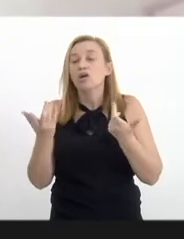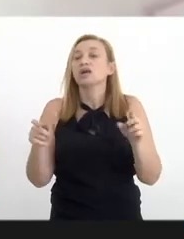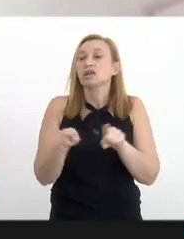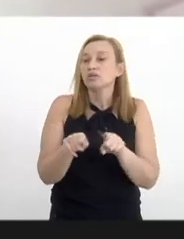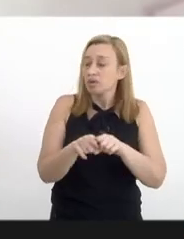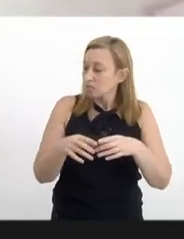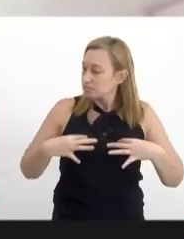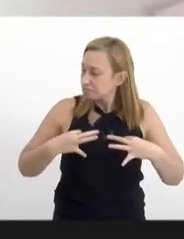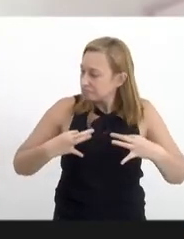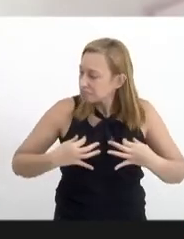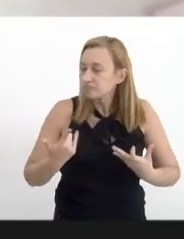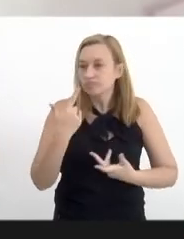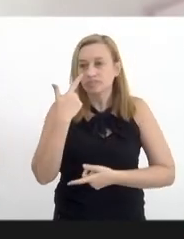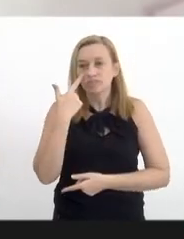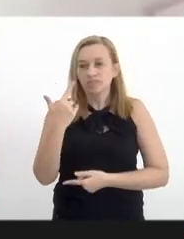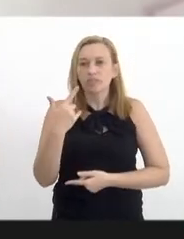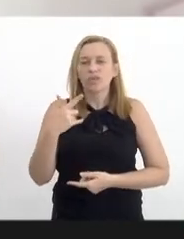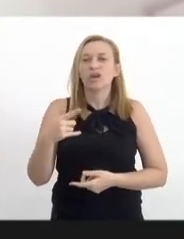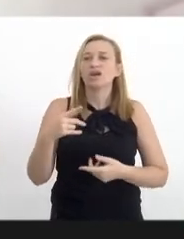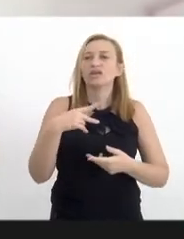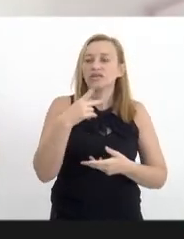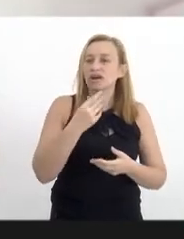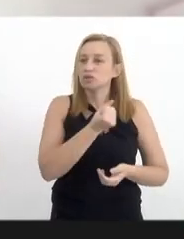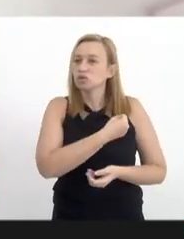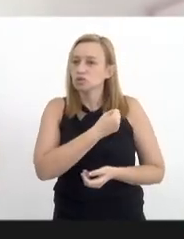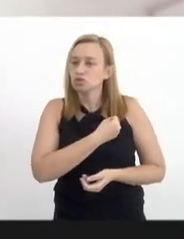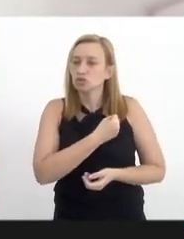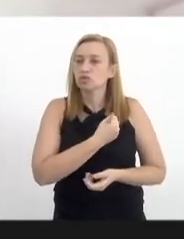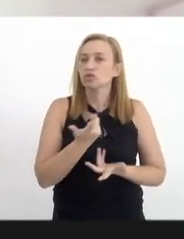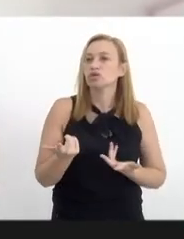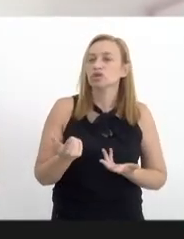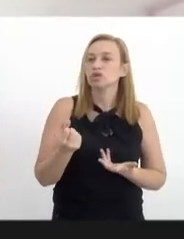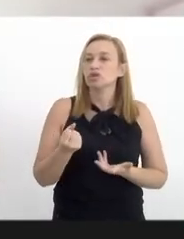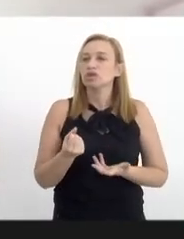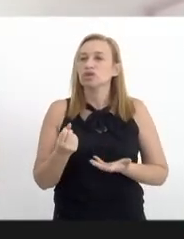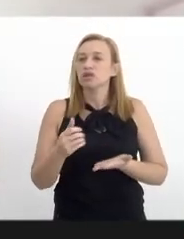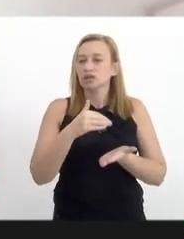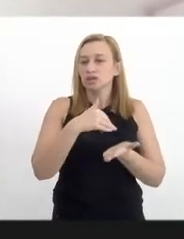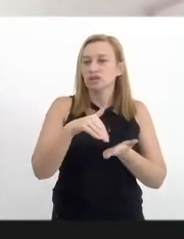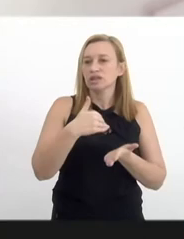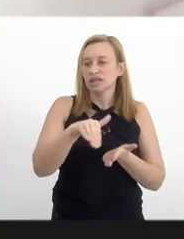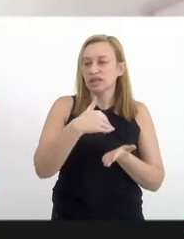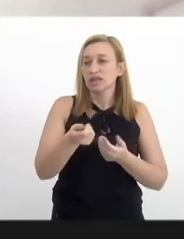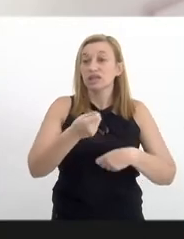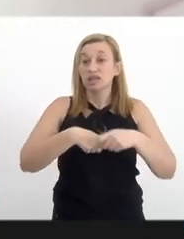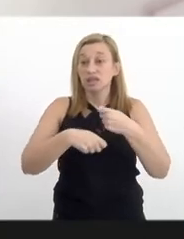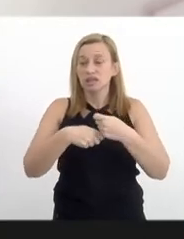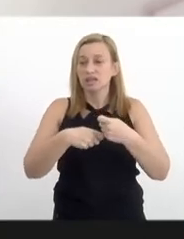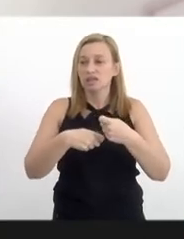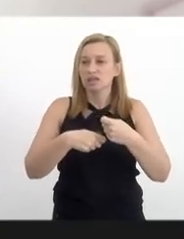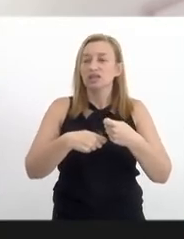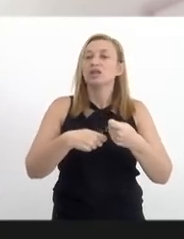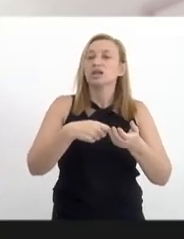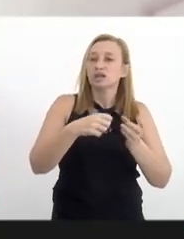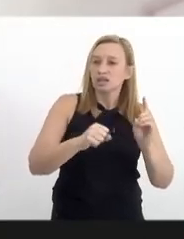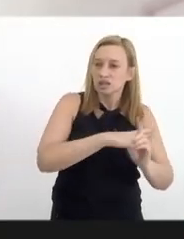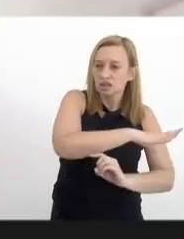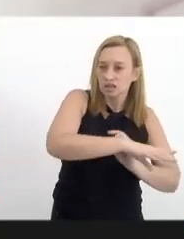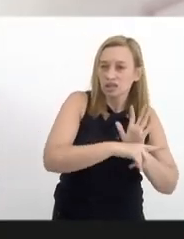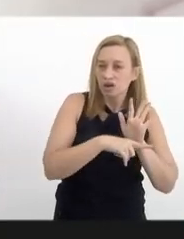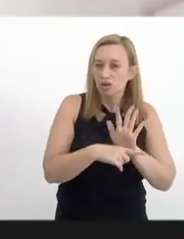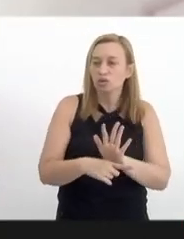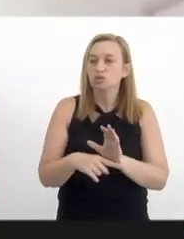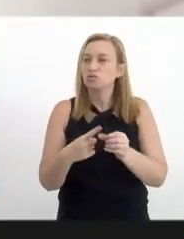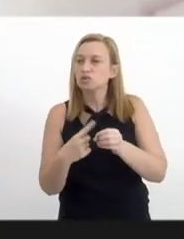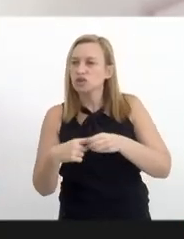porque eu vi que houve levantamento de dados pela Secretaria de Administração, desculpa, de Assistência Social do município